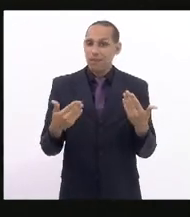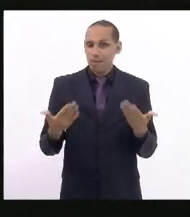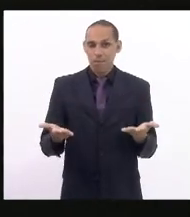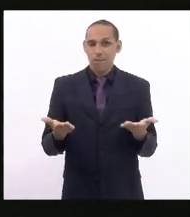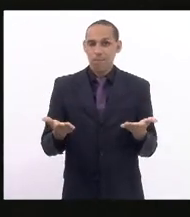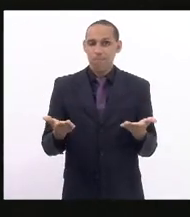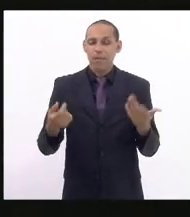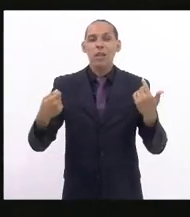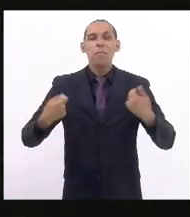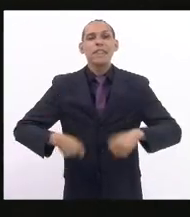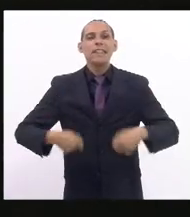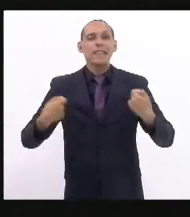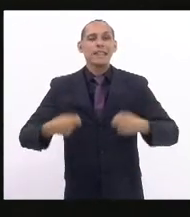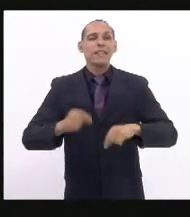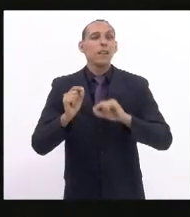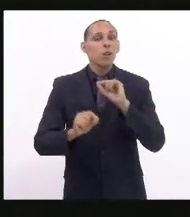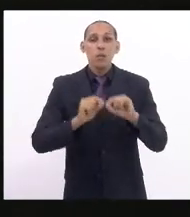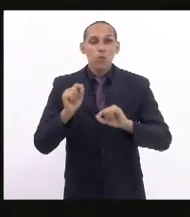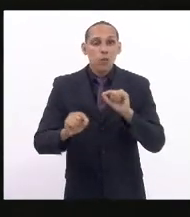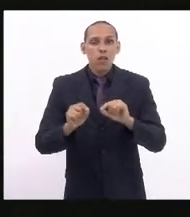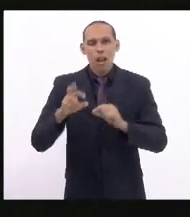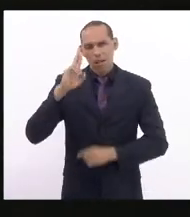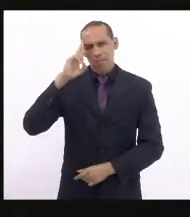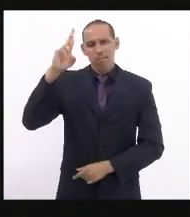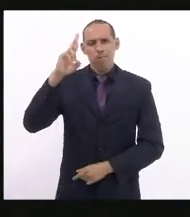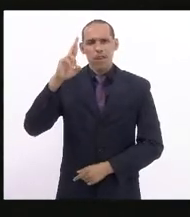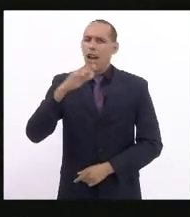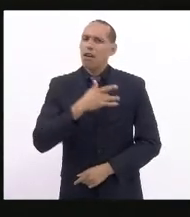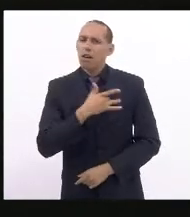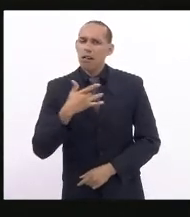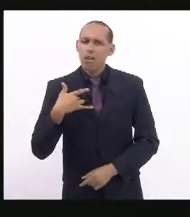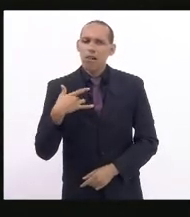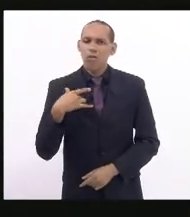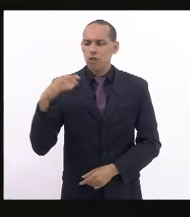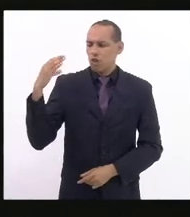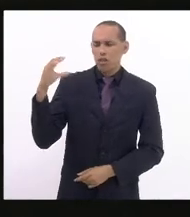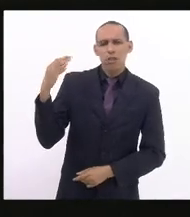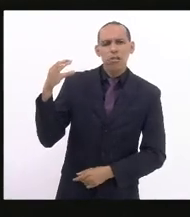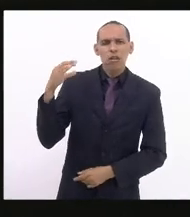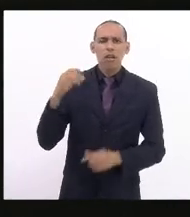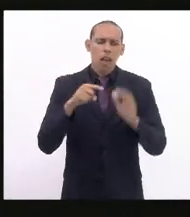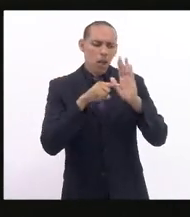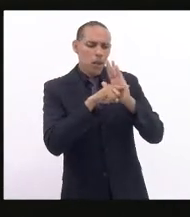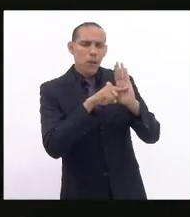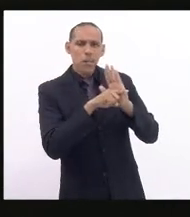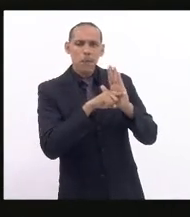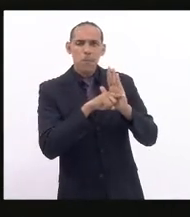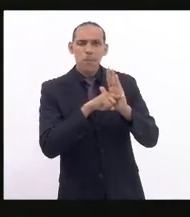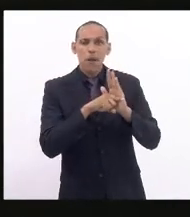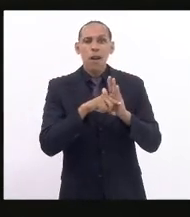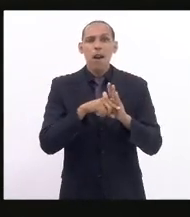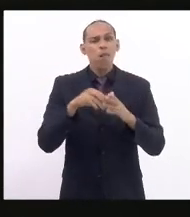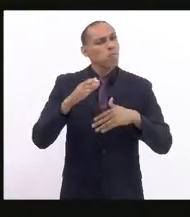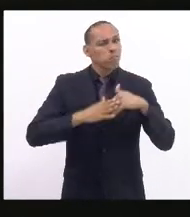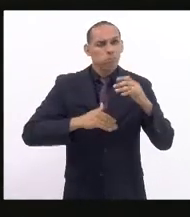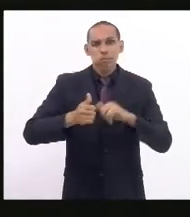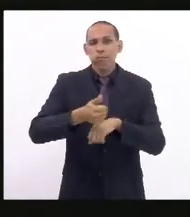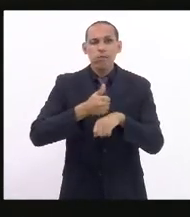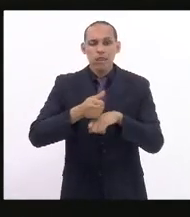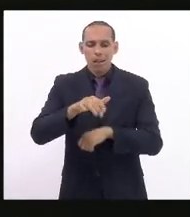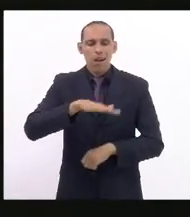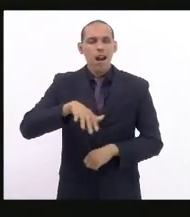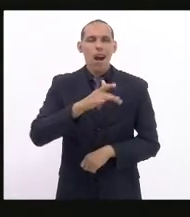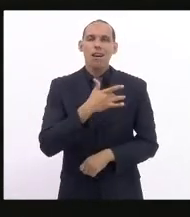preciso das autoridades sanitárias, dos cientistas, dos pesquisadores e dos profissionais da área da